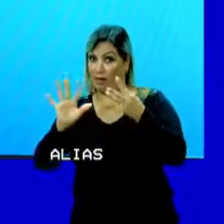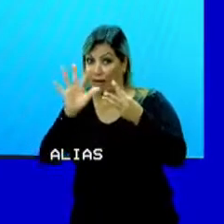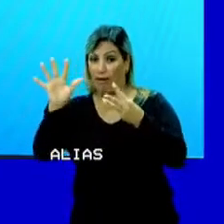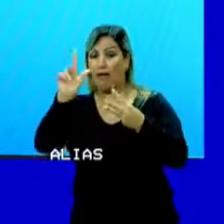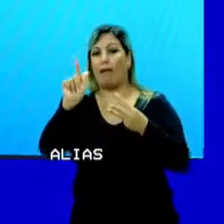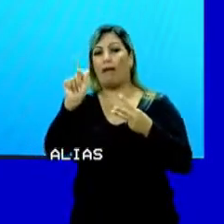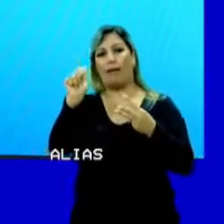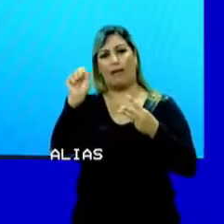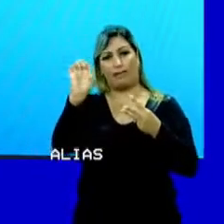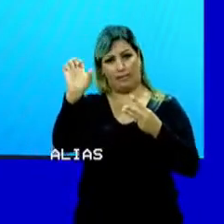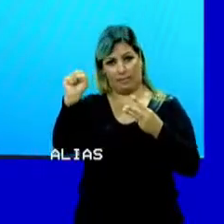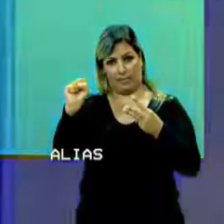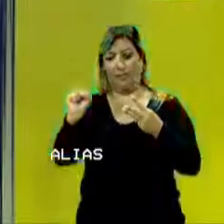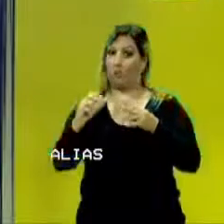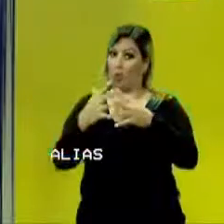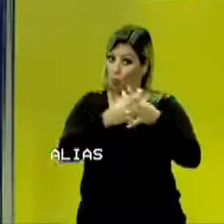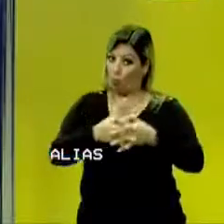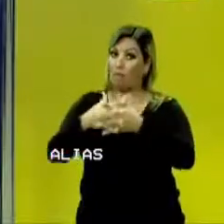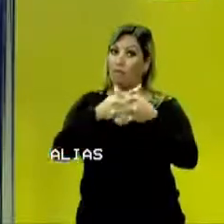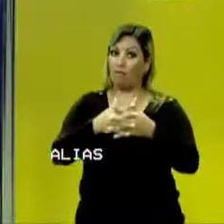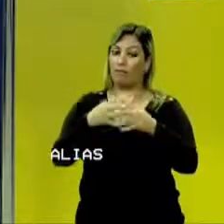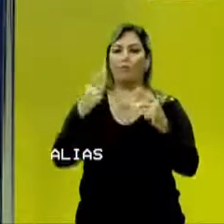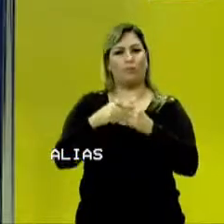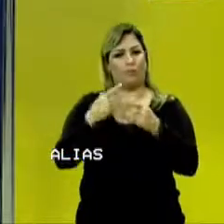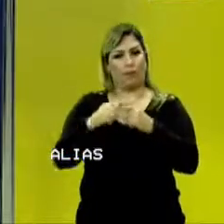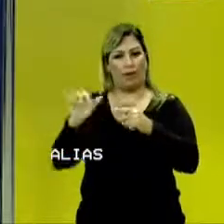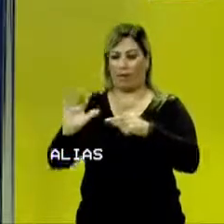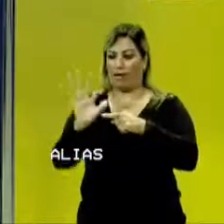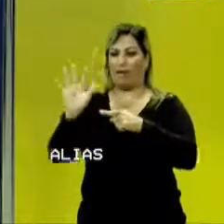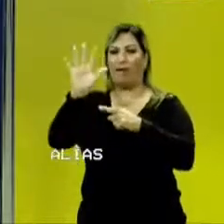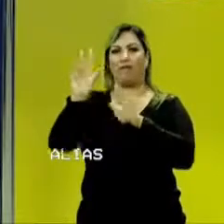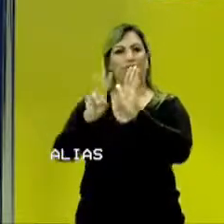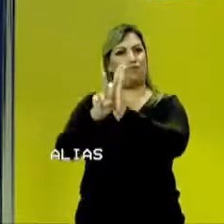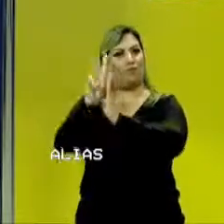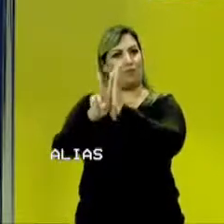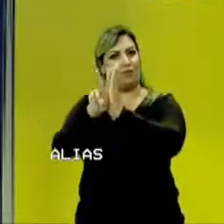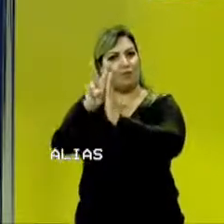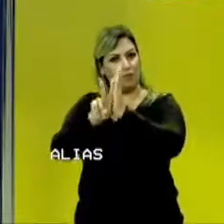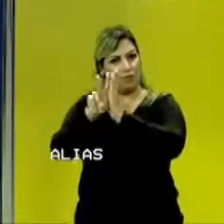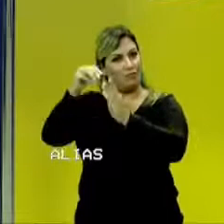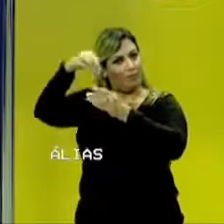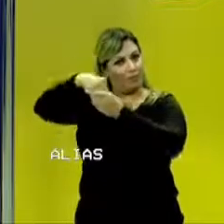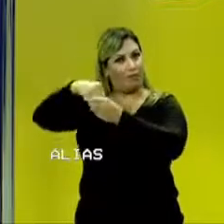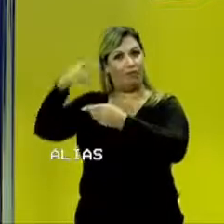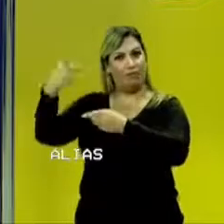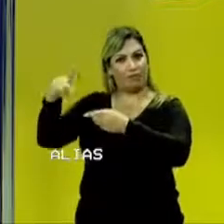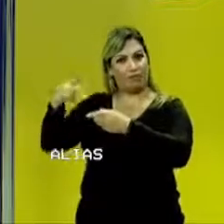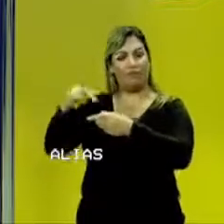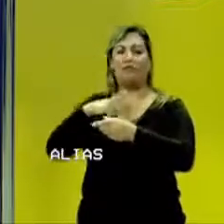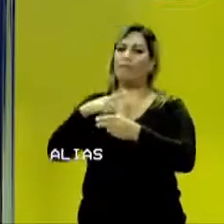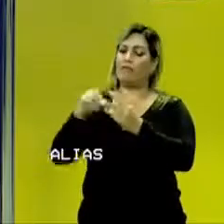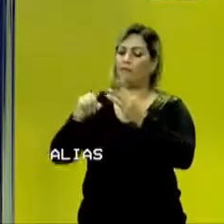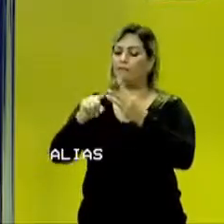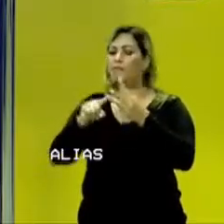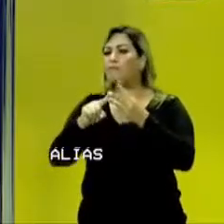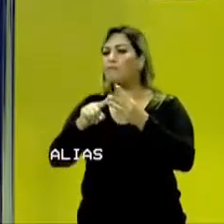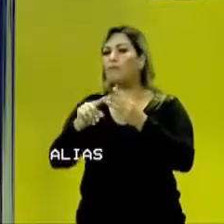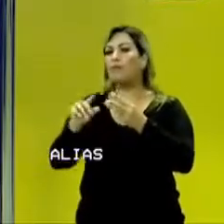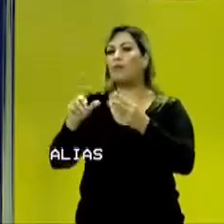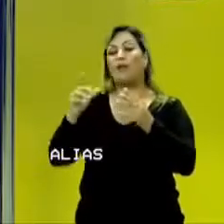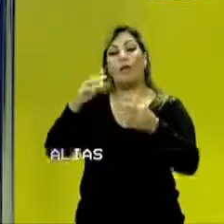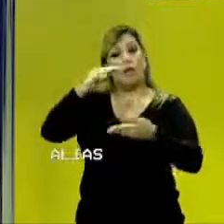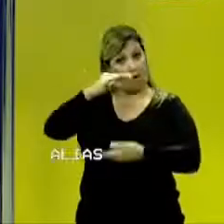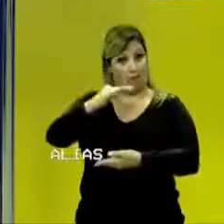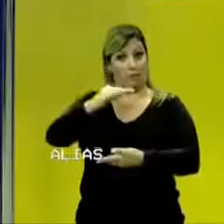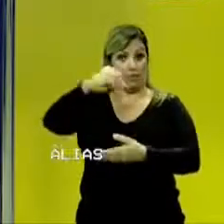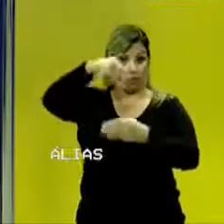um pouco mais complexo. Por quê? Porque o gás, o volume dele, não é? A gente sempre o considera como o volume do